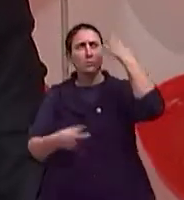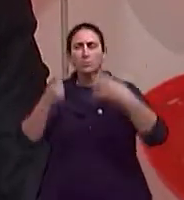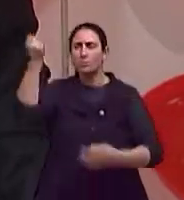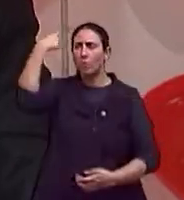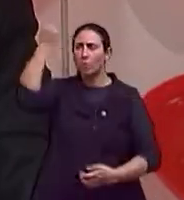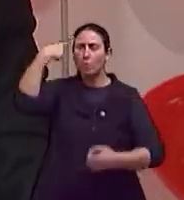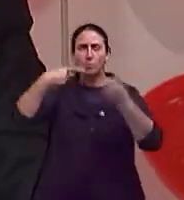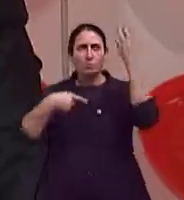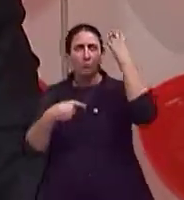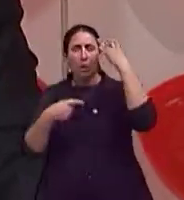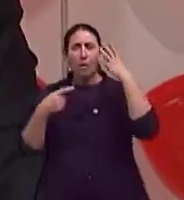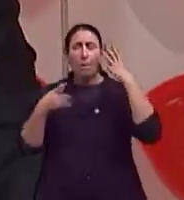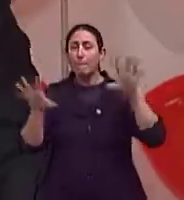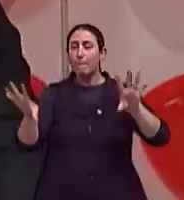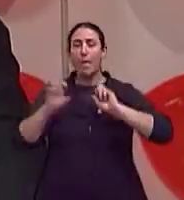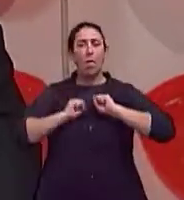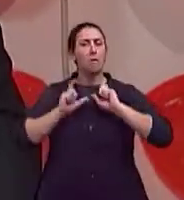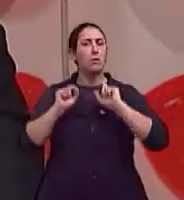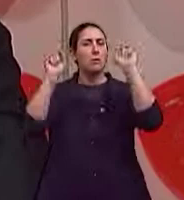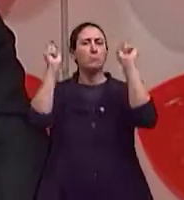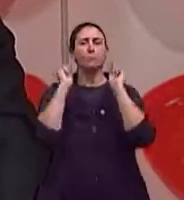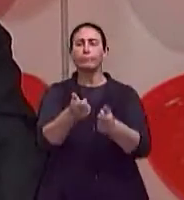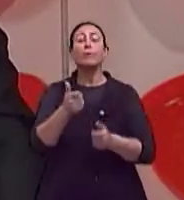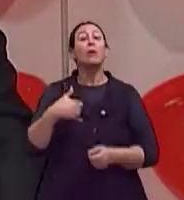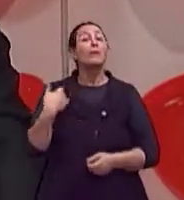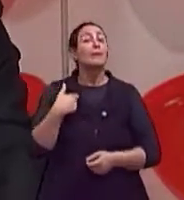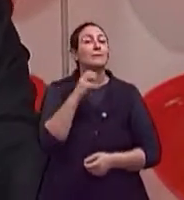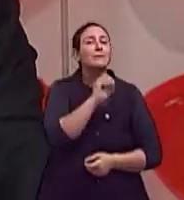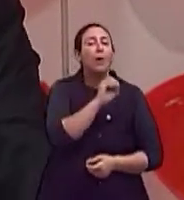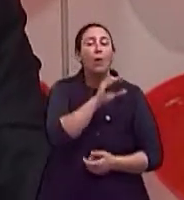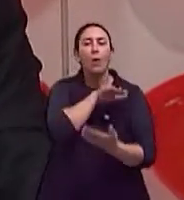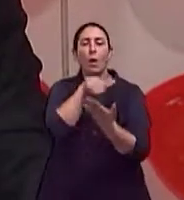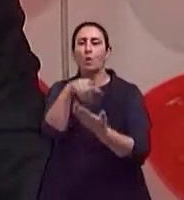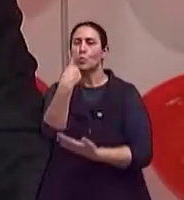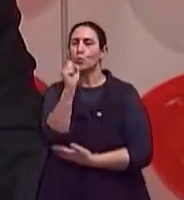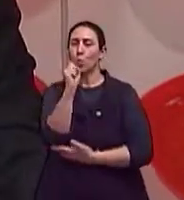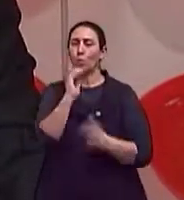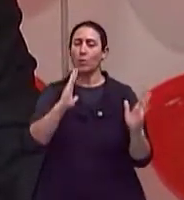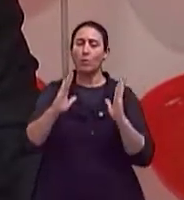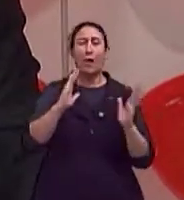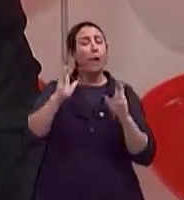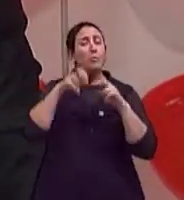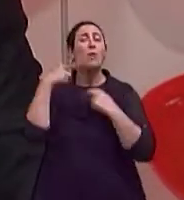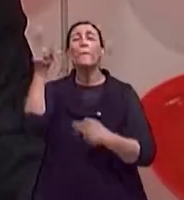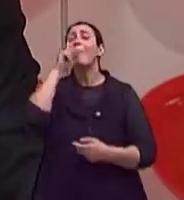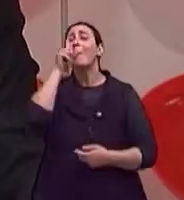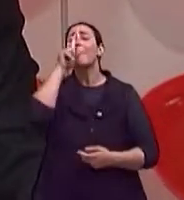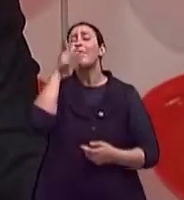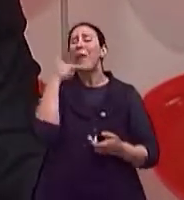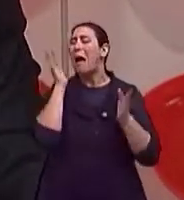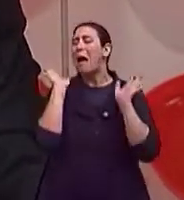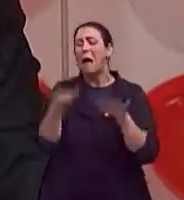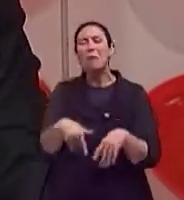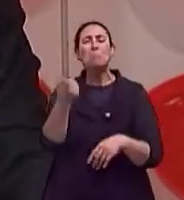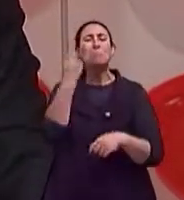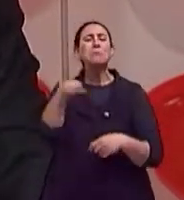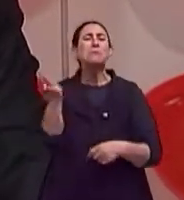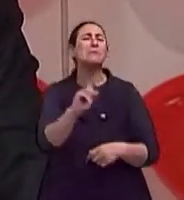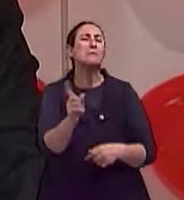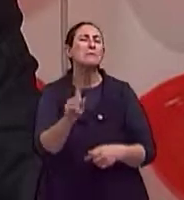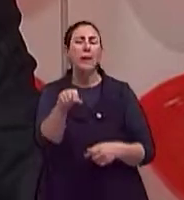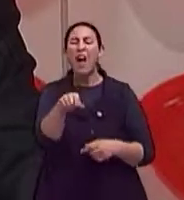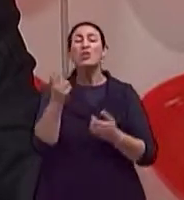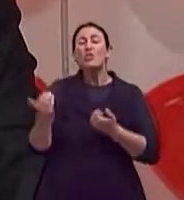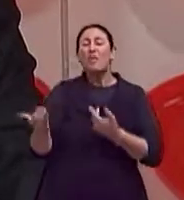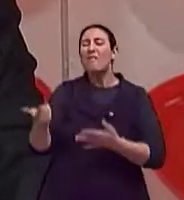o professor, o médico, difundir esse tipo de conhecimento, usar filtro solar, evitar a exposição naqueles horários das